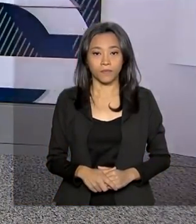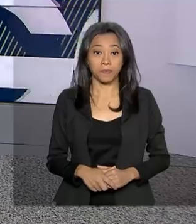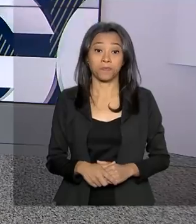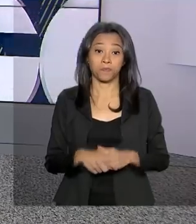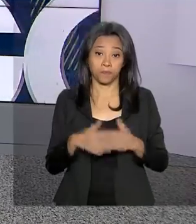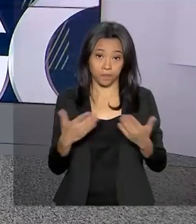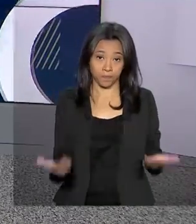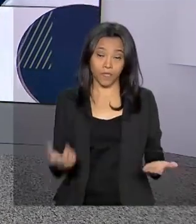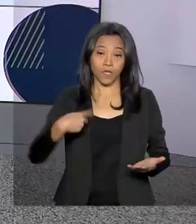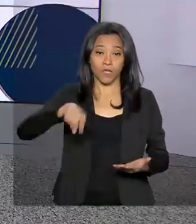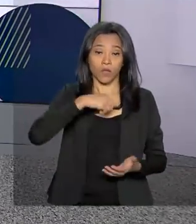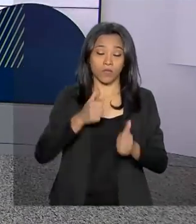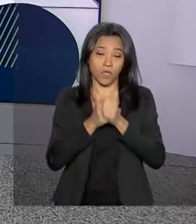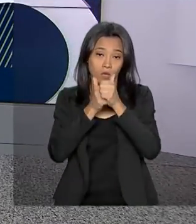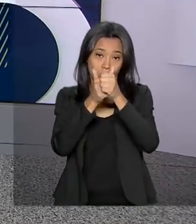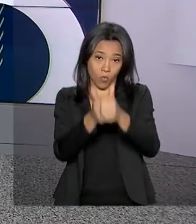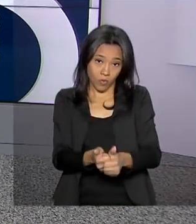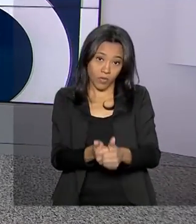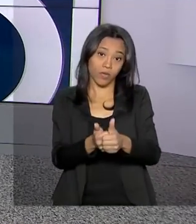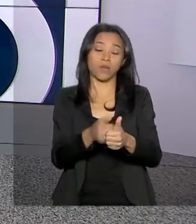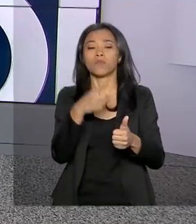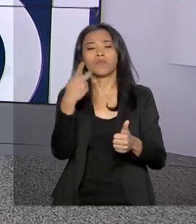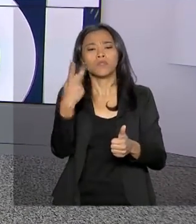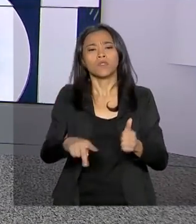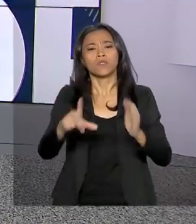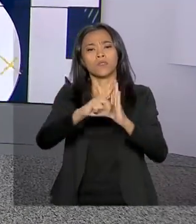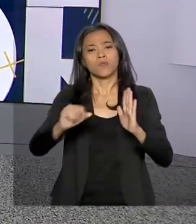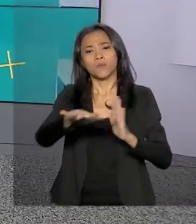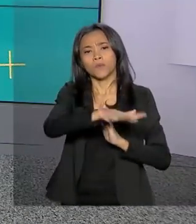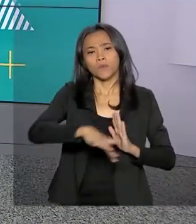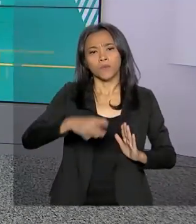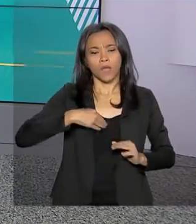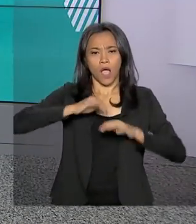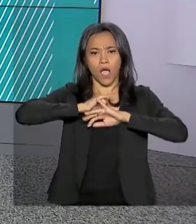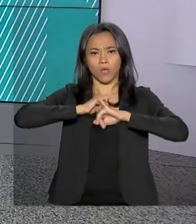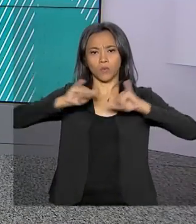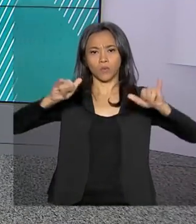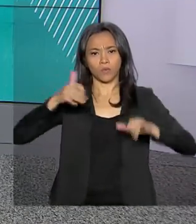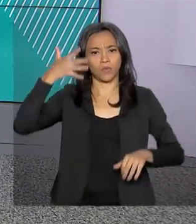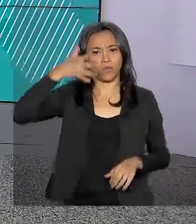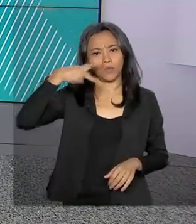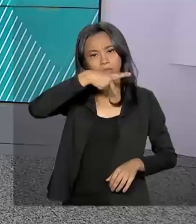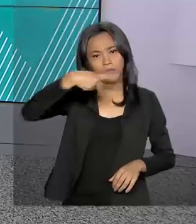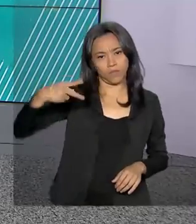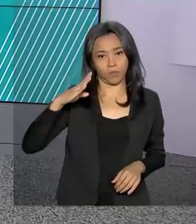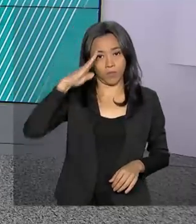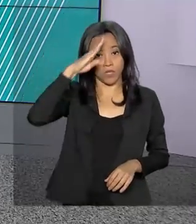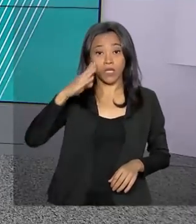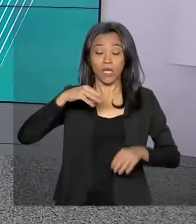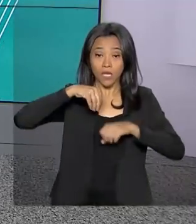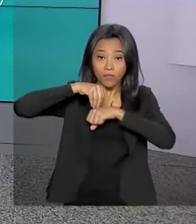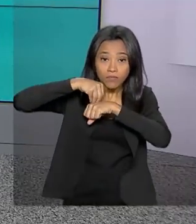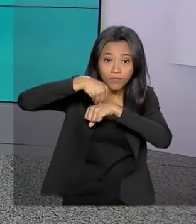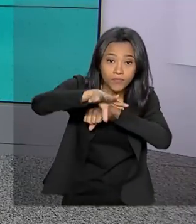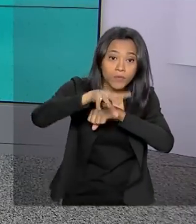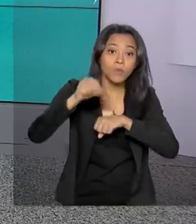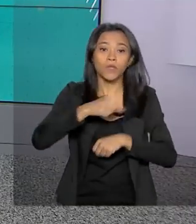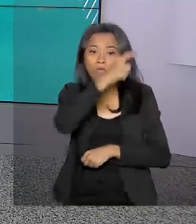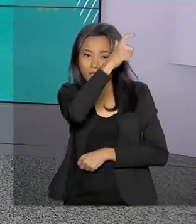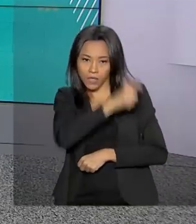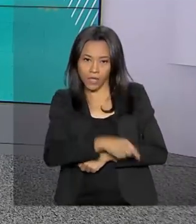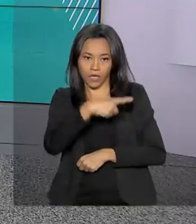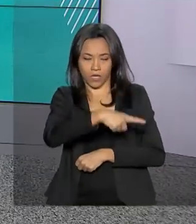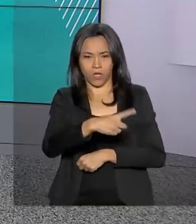Nós acompanhamos ao vivo, direto do Palácio do Planalto, o anúncio do Presidente da República, Jair Bolsonaro. Ele informou que o advogado e major da